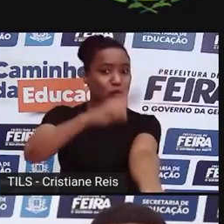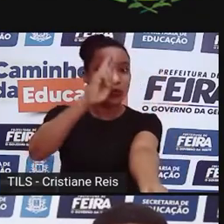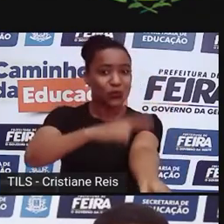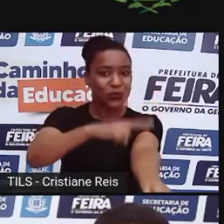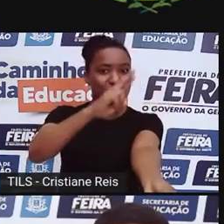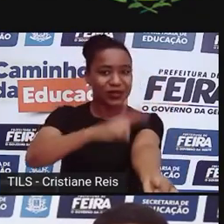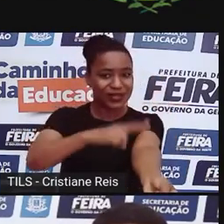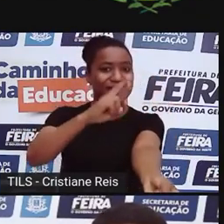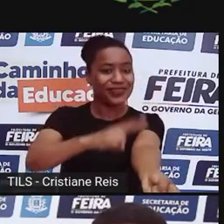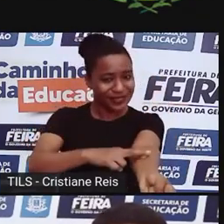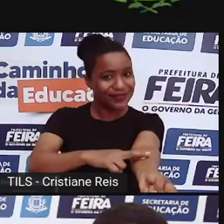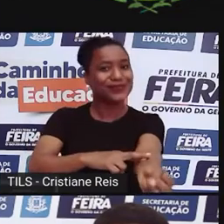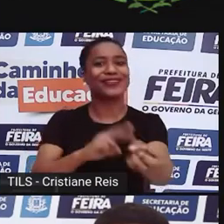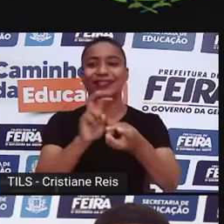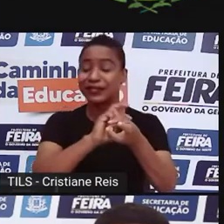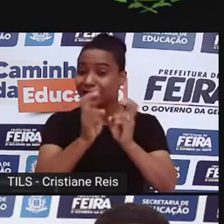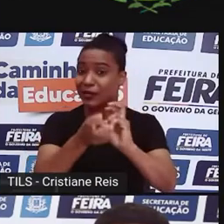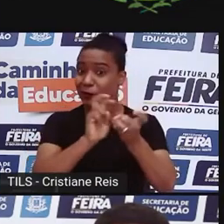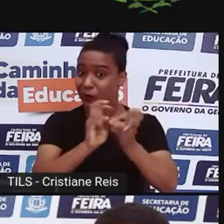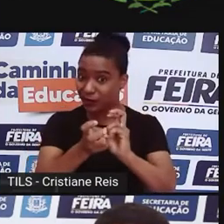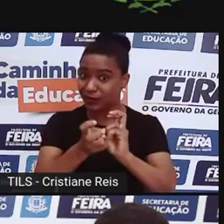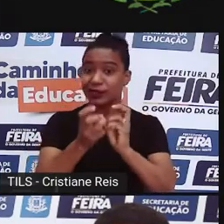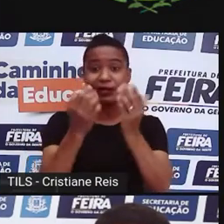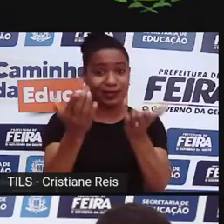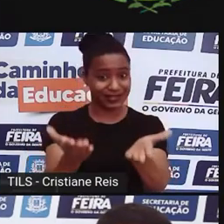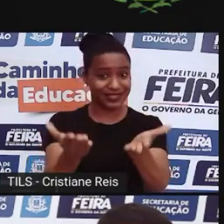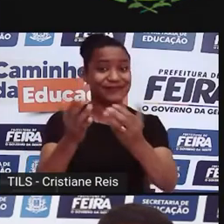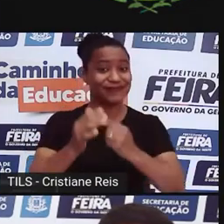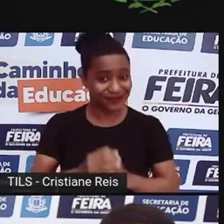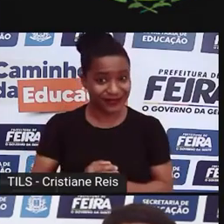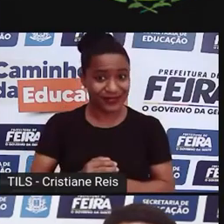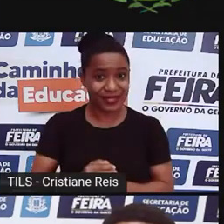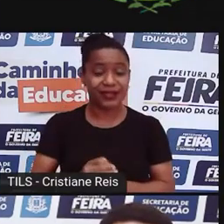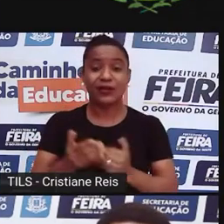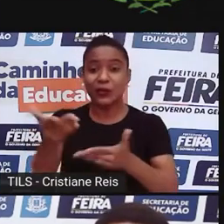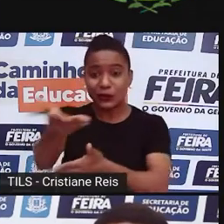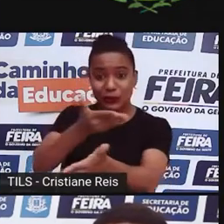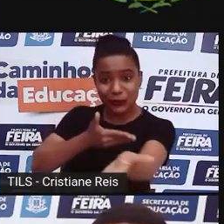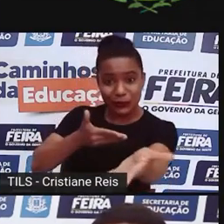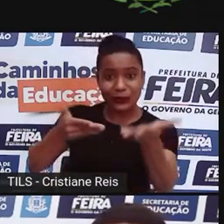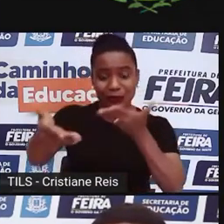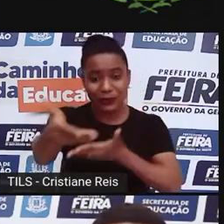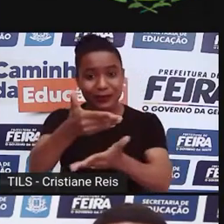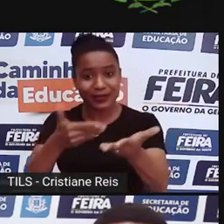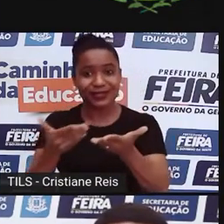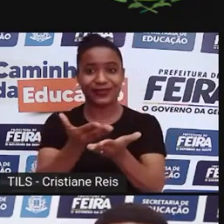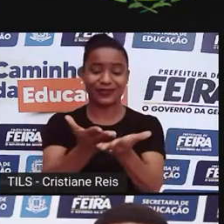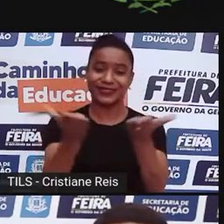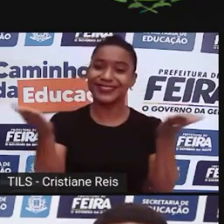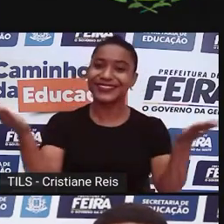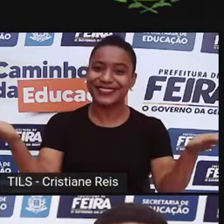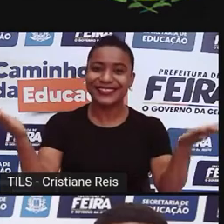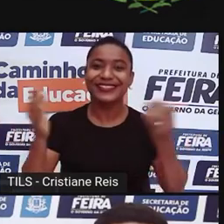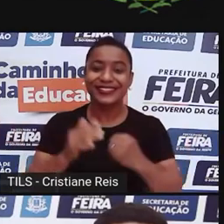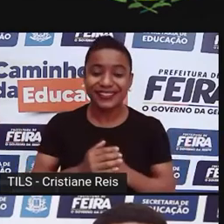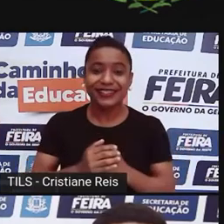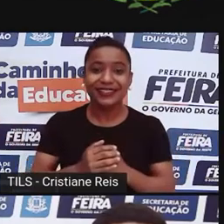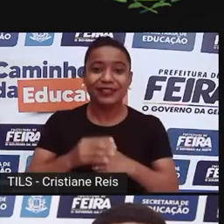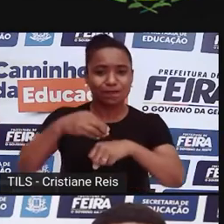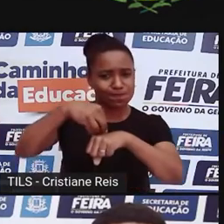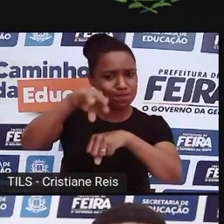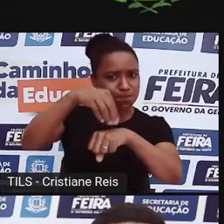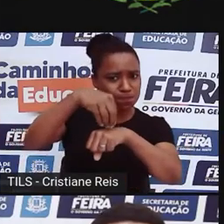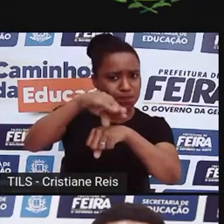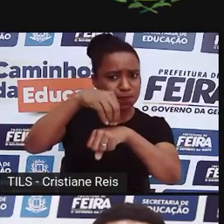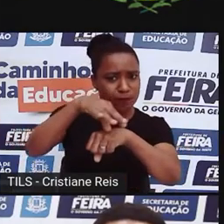capoeira E o que eu posso afirmar e compartilhar com vocês É que tudo